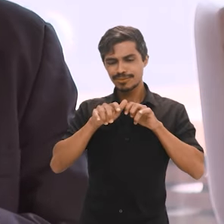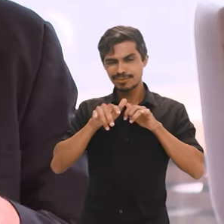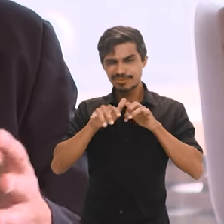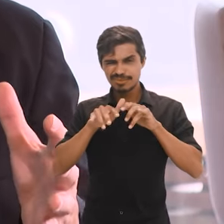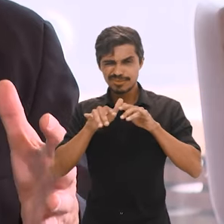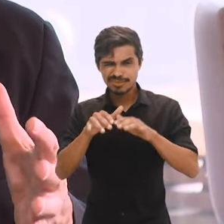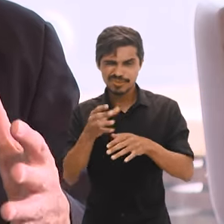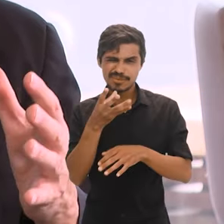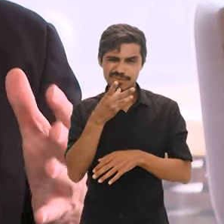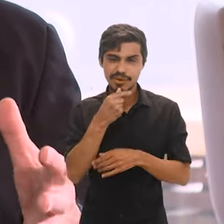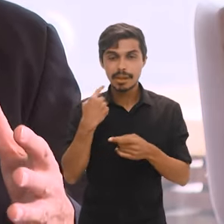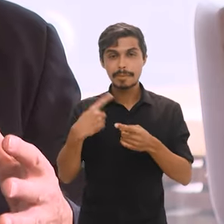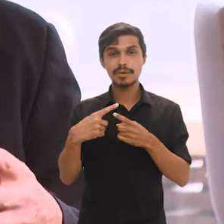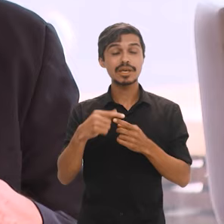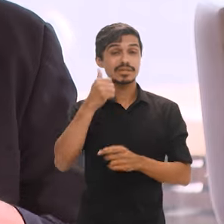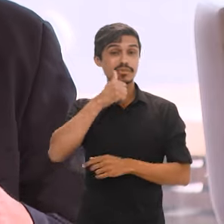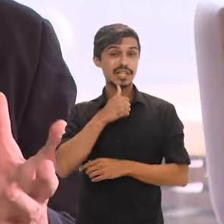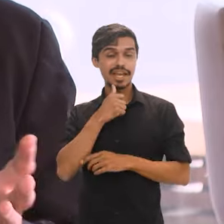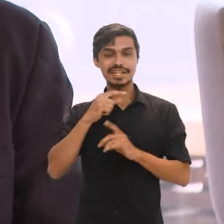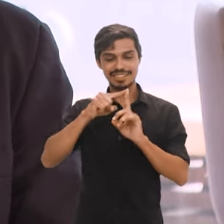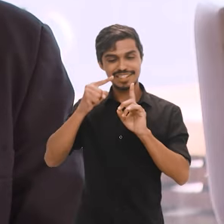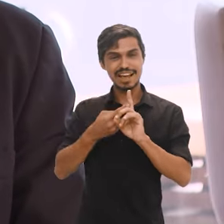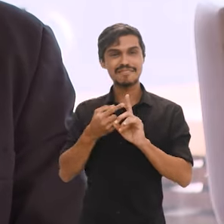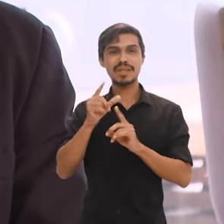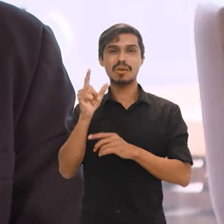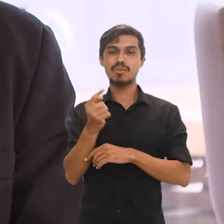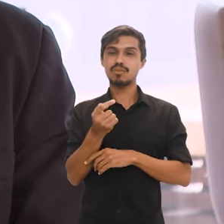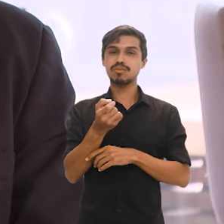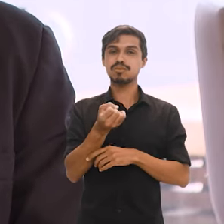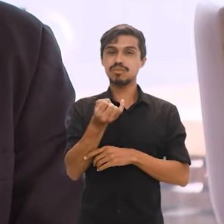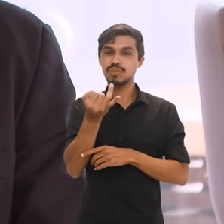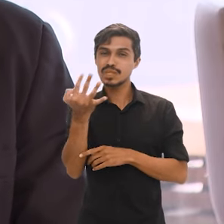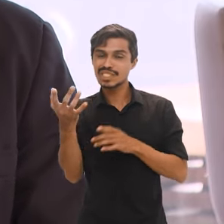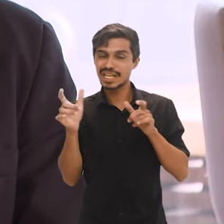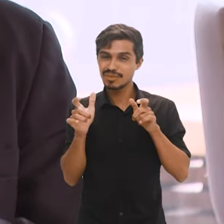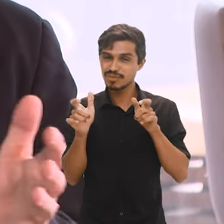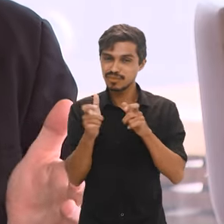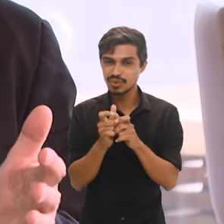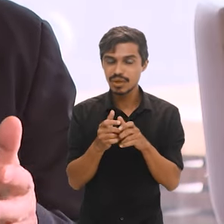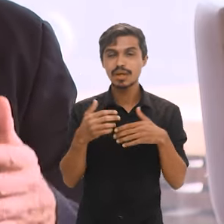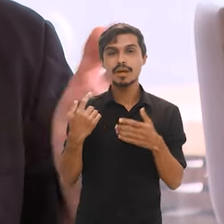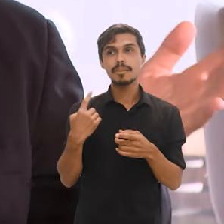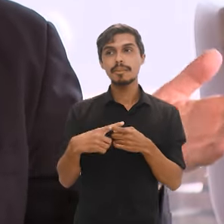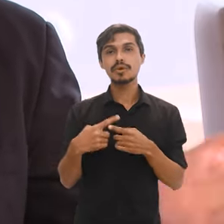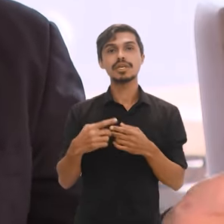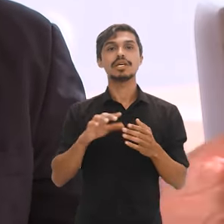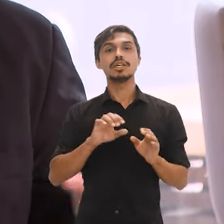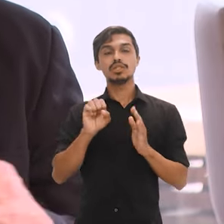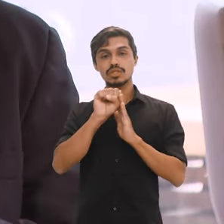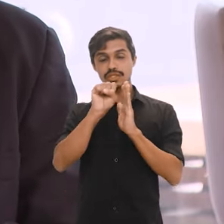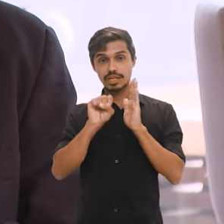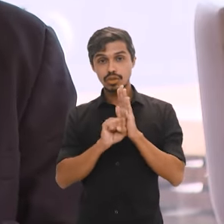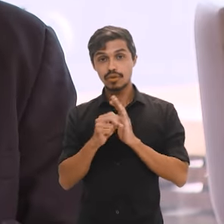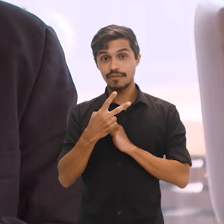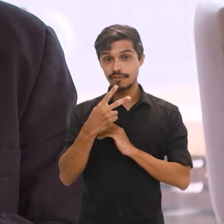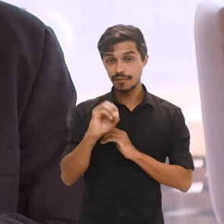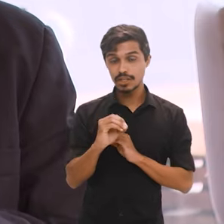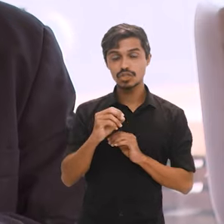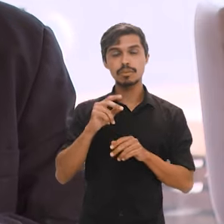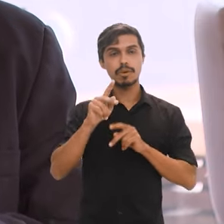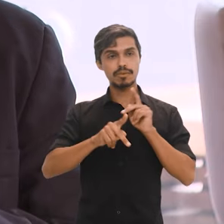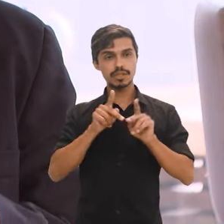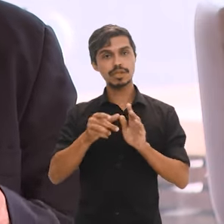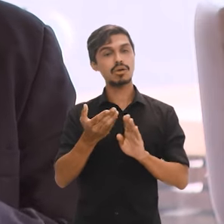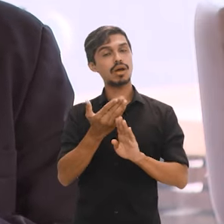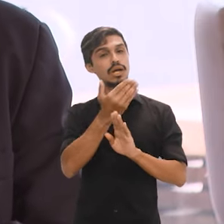E isso significa repensar o tema demográfico no Brasil, uma vez que no século XX, no século passado, a população